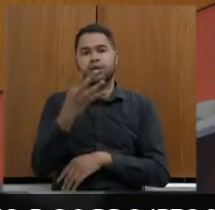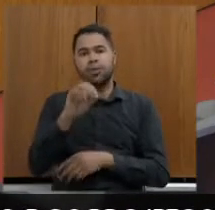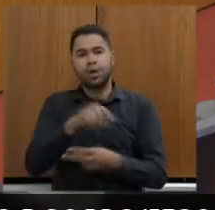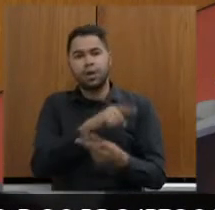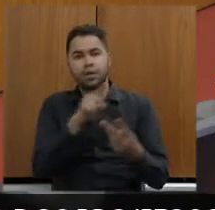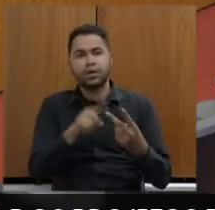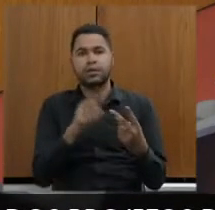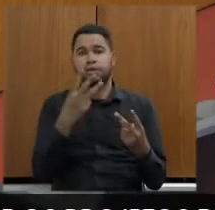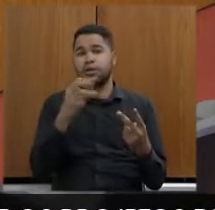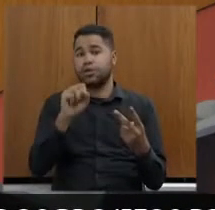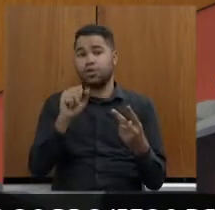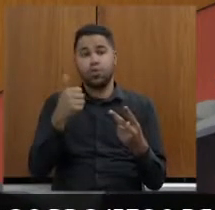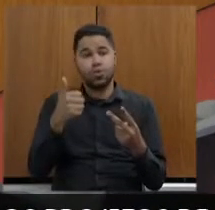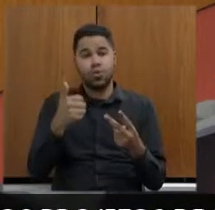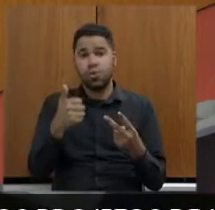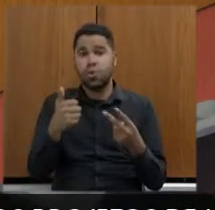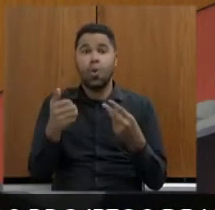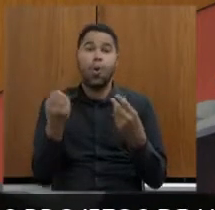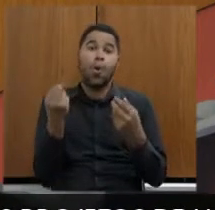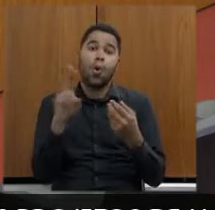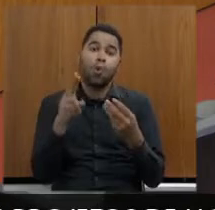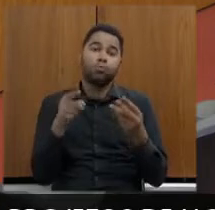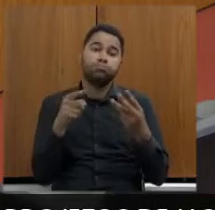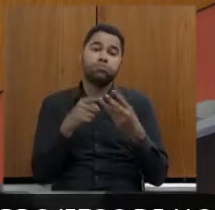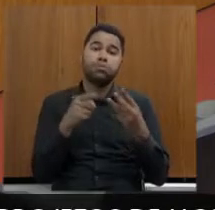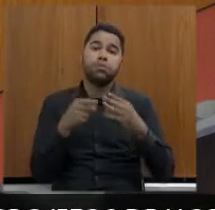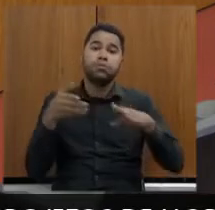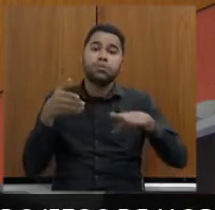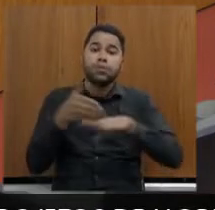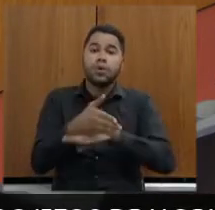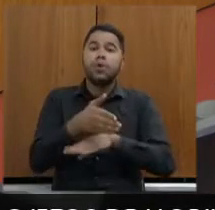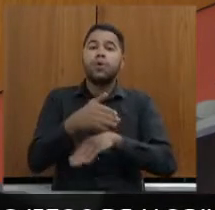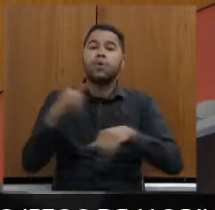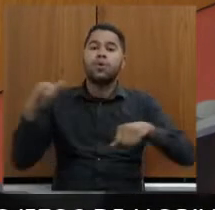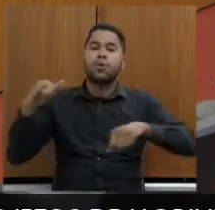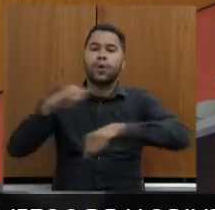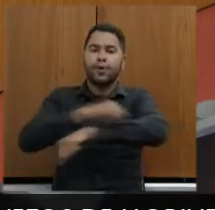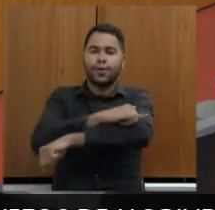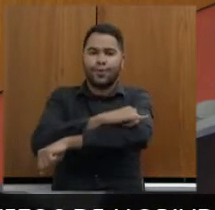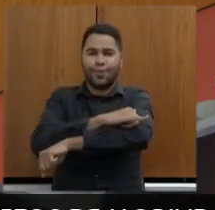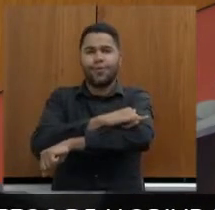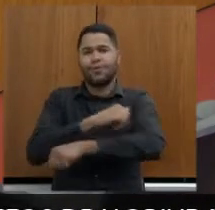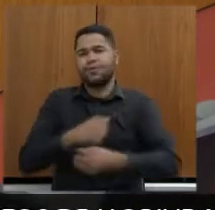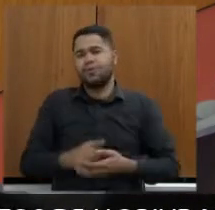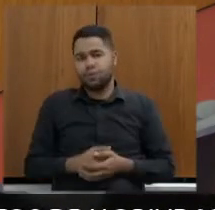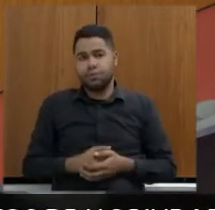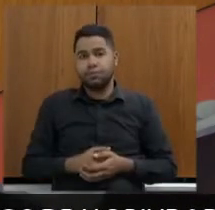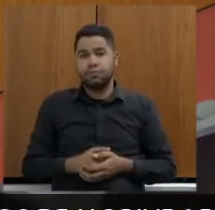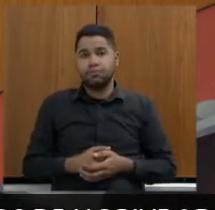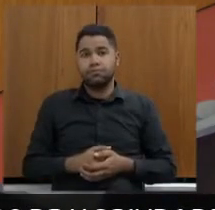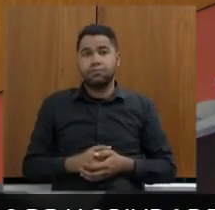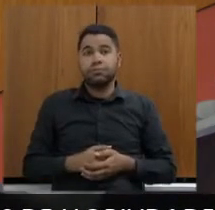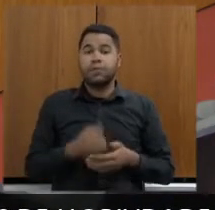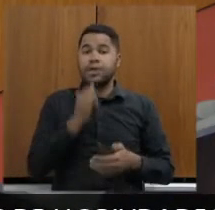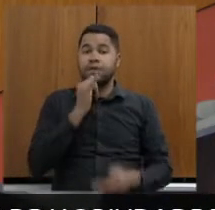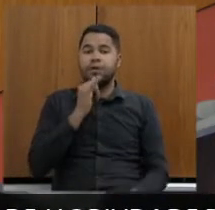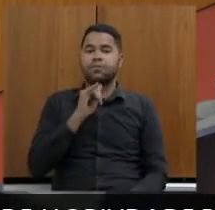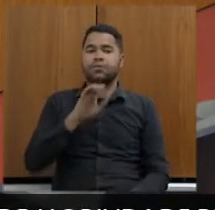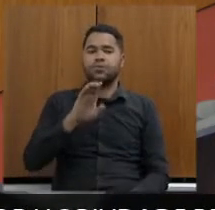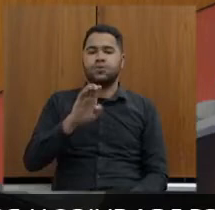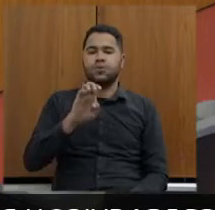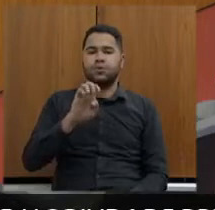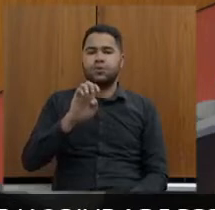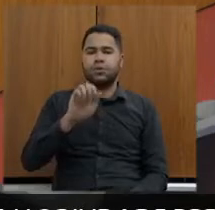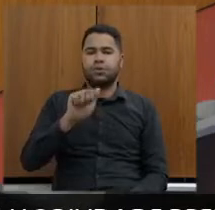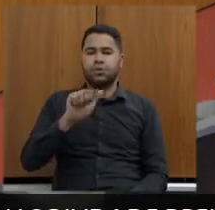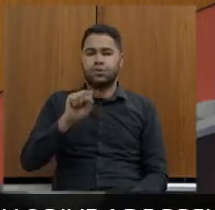381 ou para ir para o aeroporto de Confins. Então, é desenvolvimento na veia para a contagem. O SEASA, o camarada,